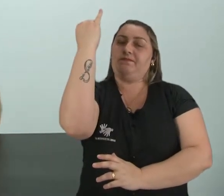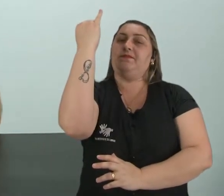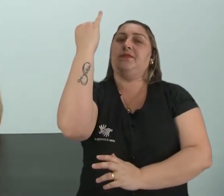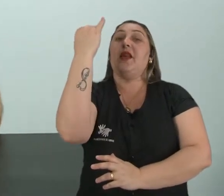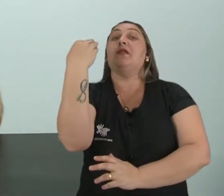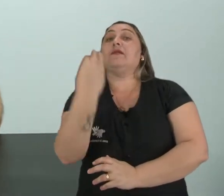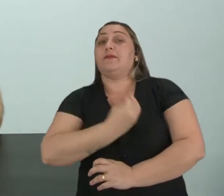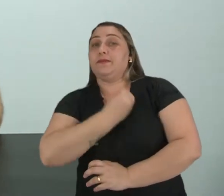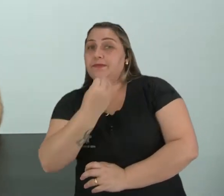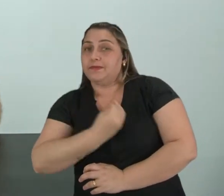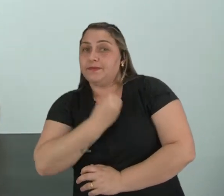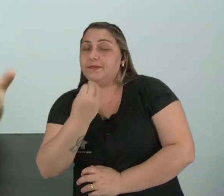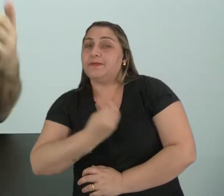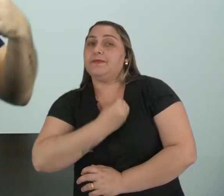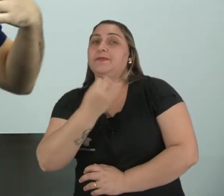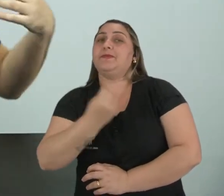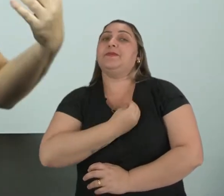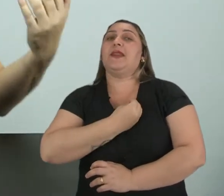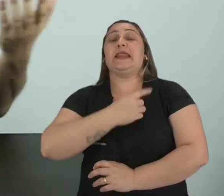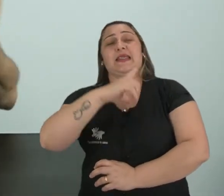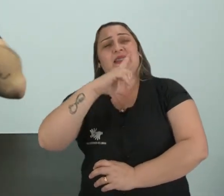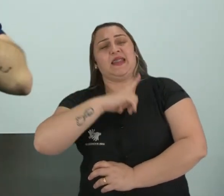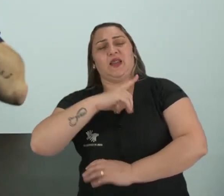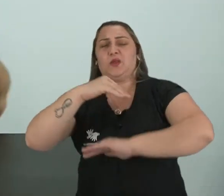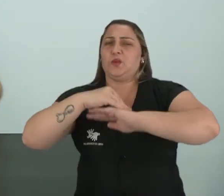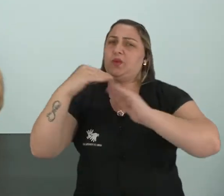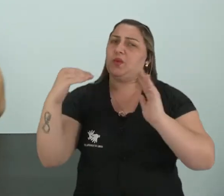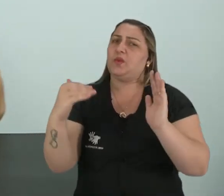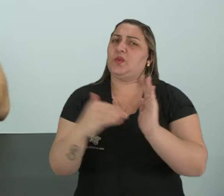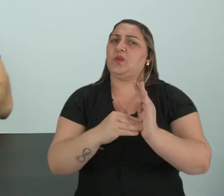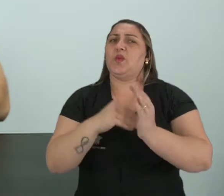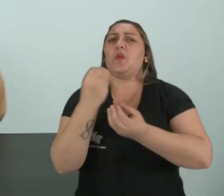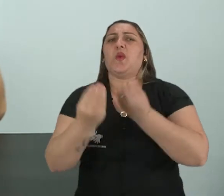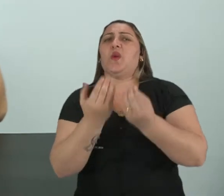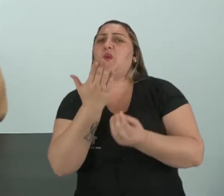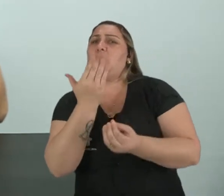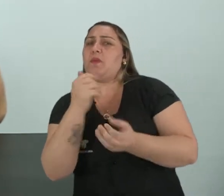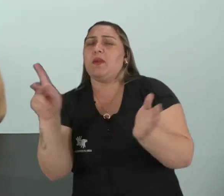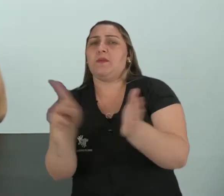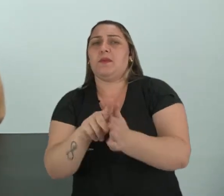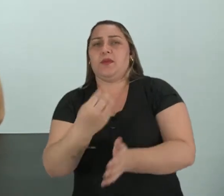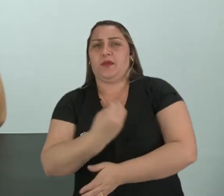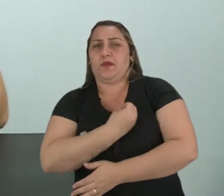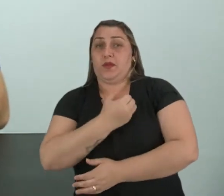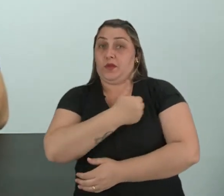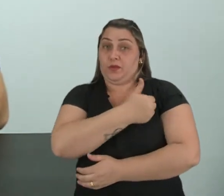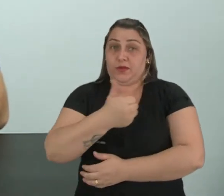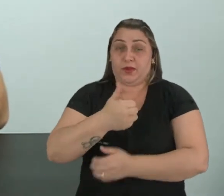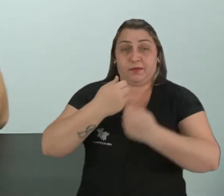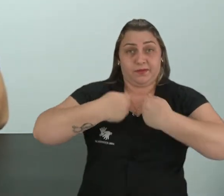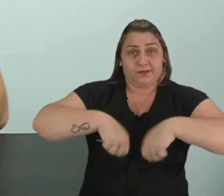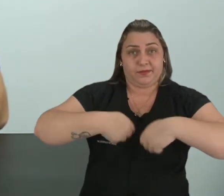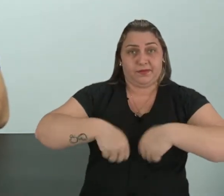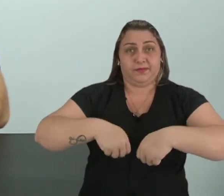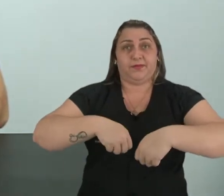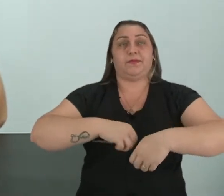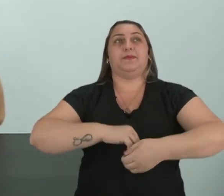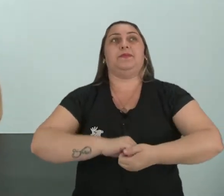Onde ele vive, é dali que ele vai ter todo o sustento da vida dele. Tudo bem até aí, crianças?